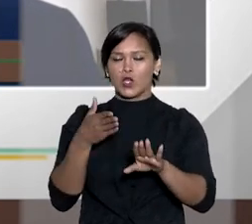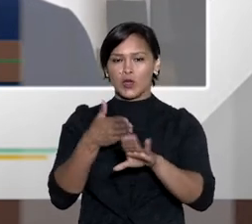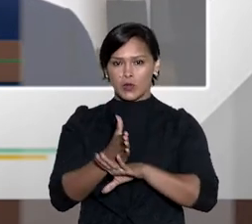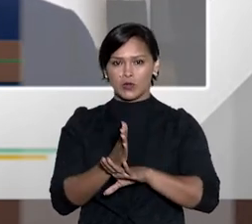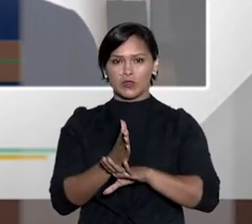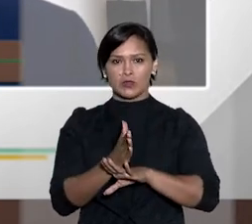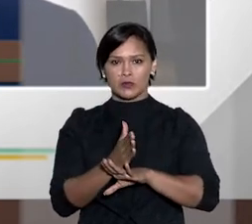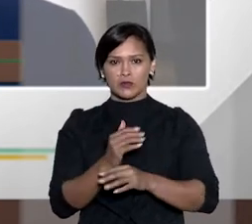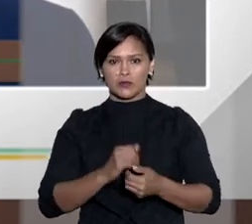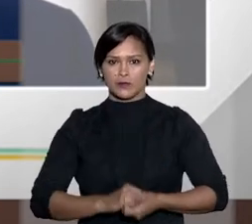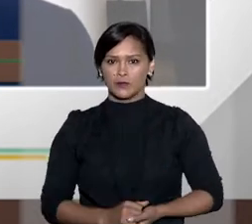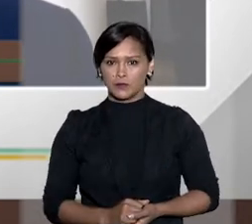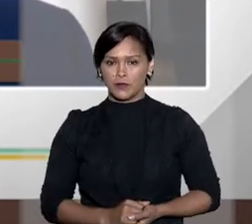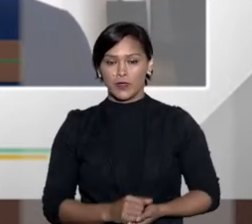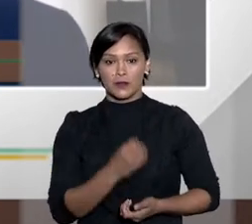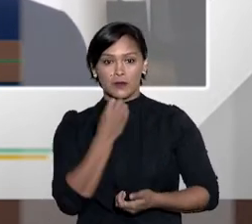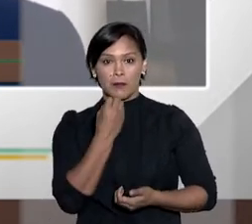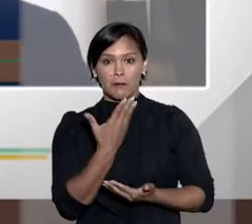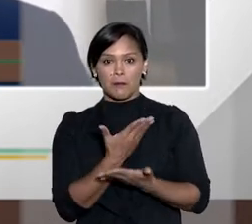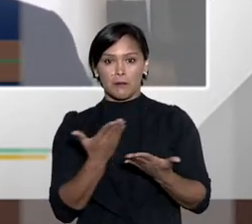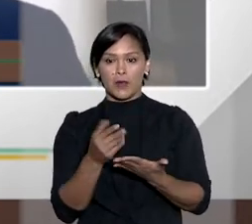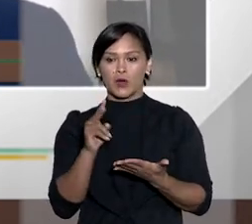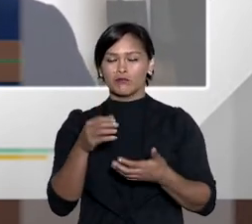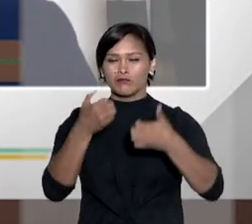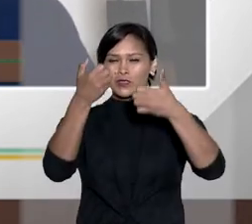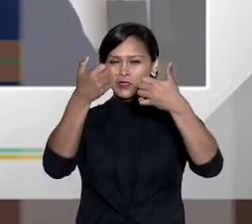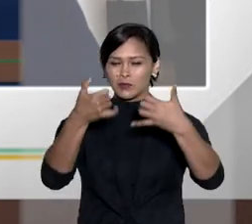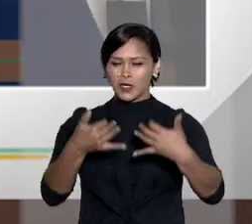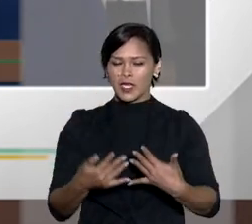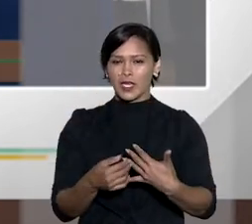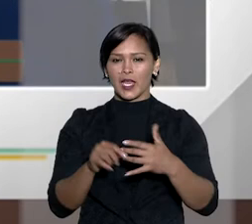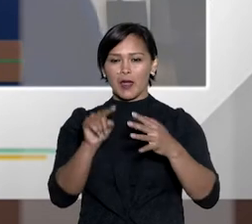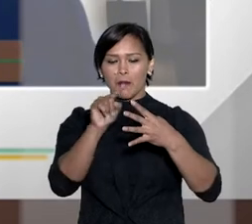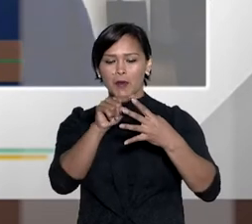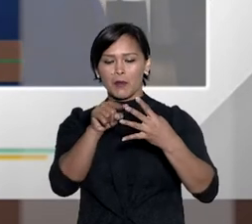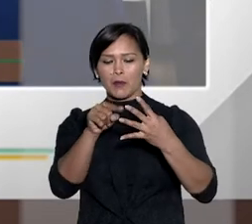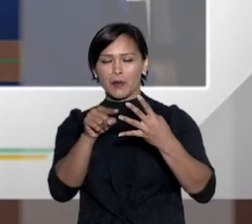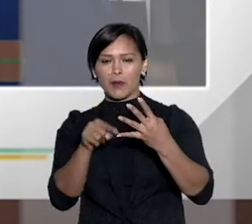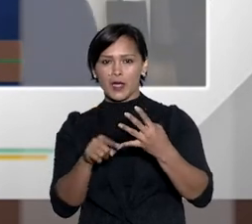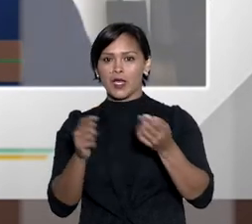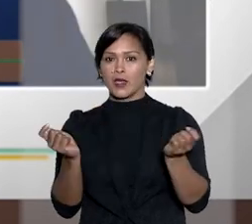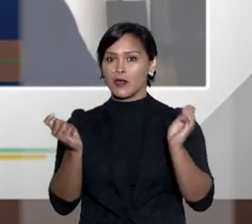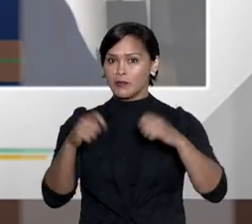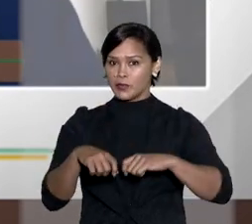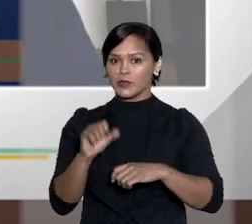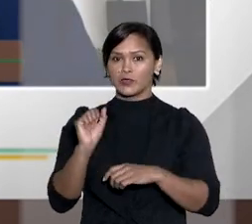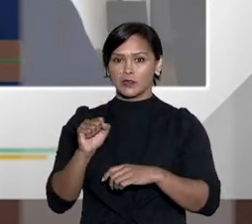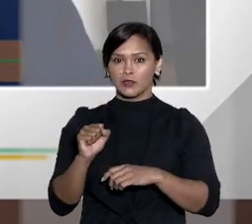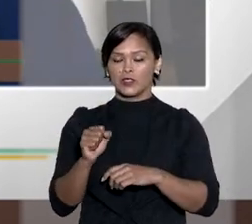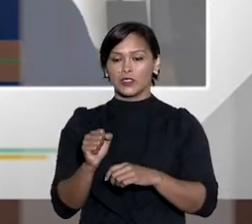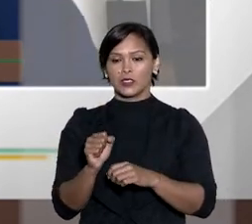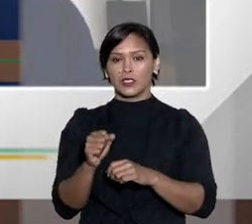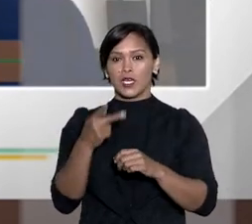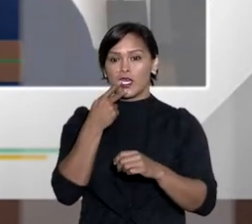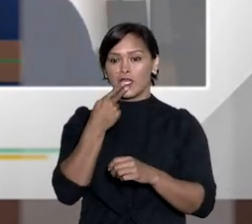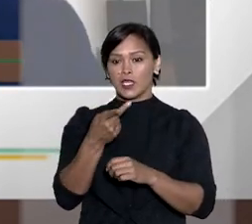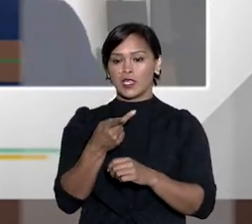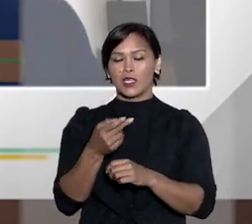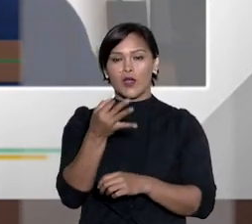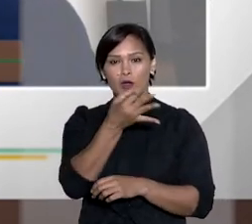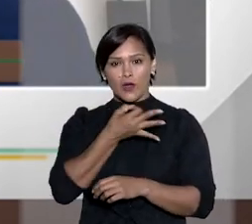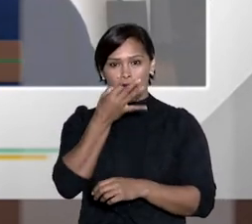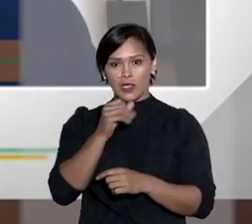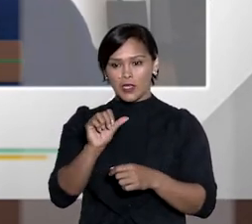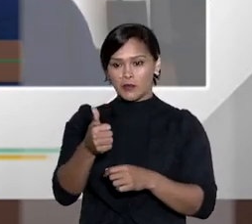Bom, explicar cada um dos princípios, sim, é possível. Então, o princípio da oralidade, ele se traduz na